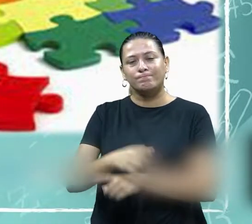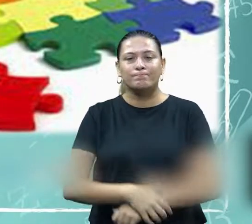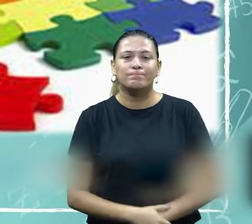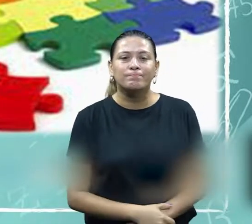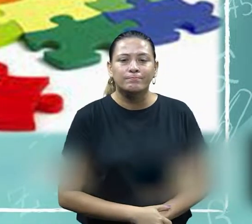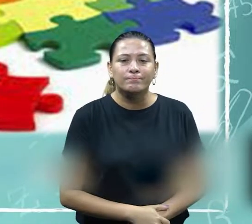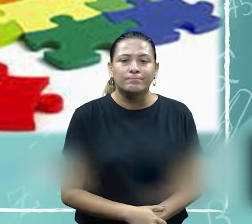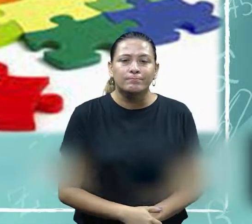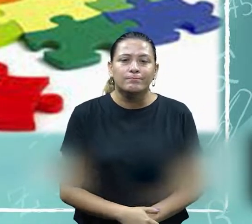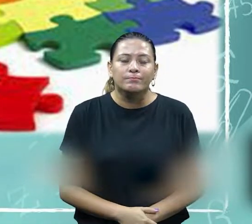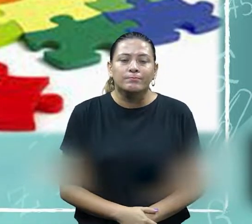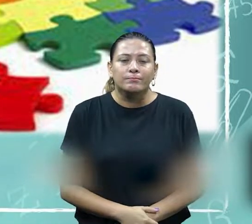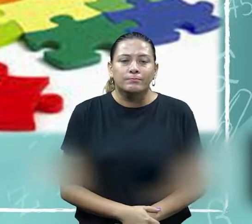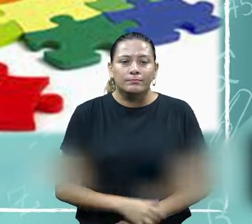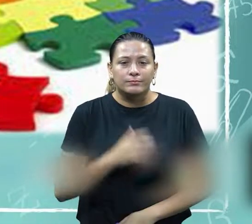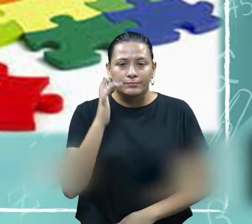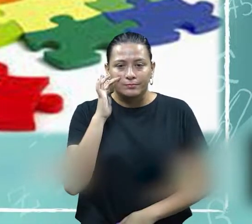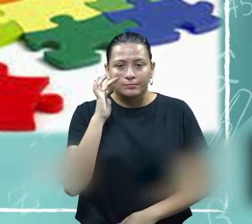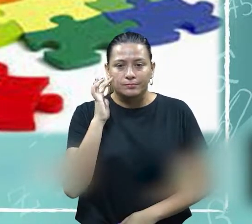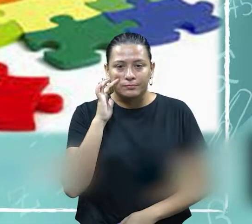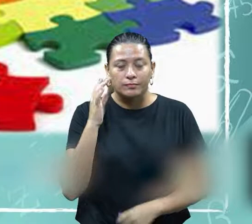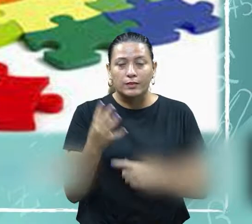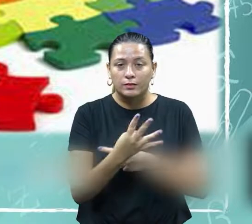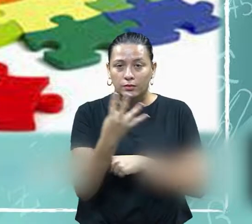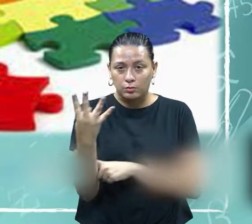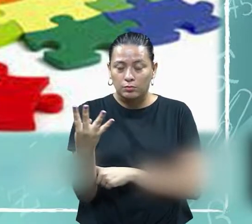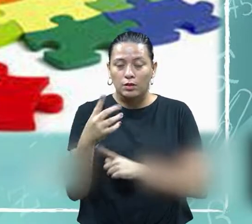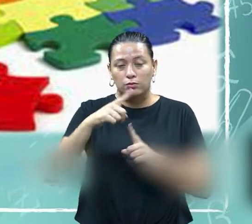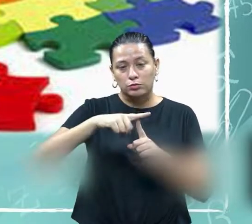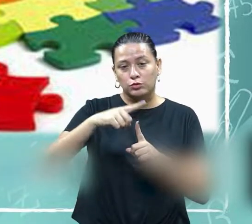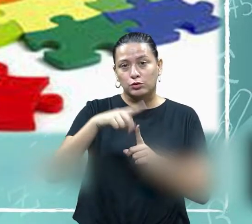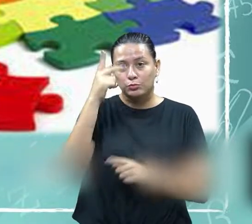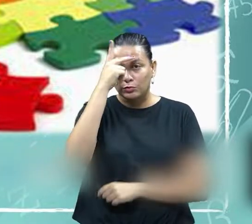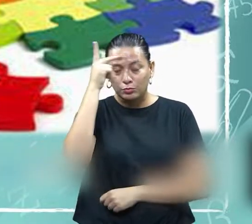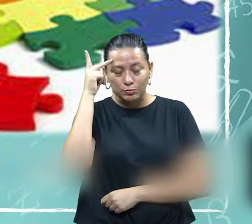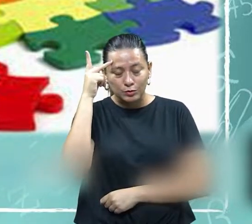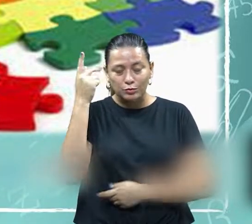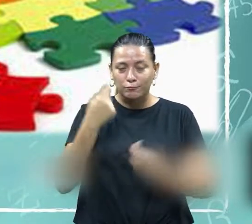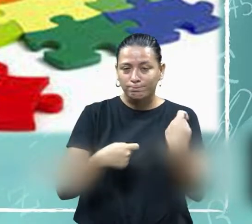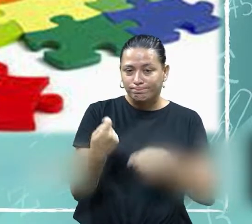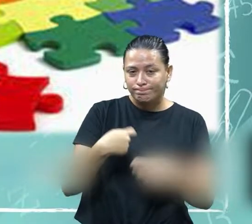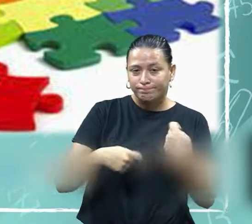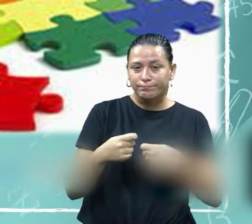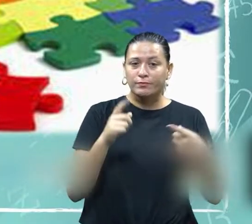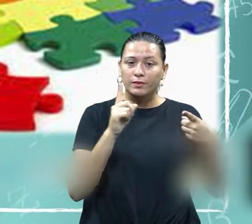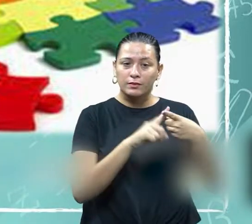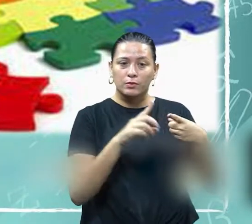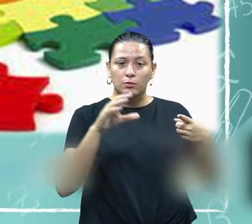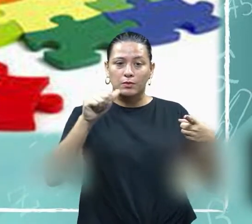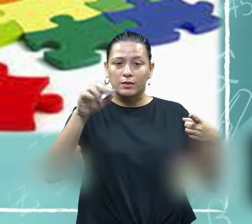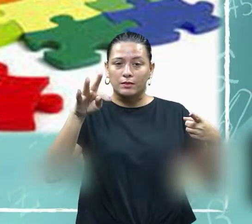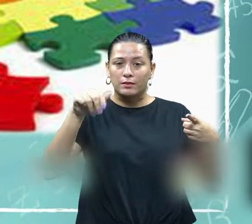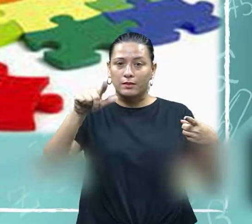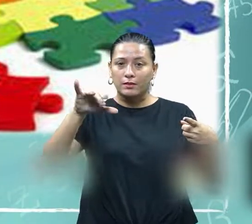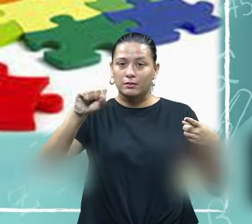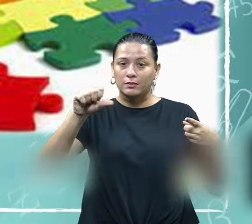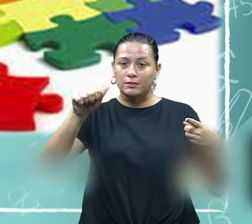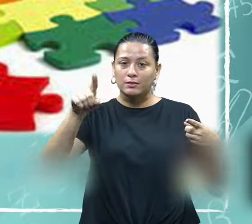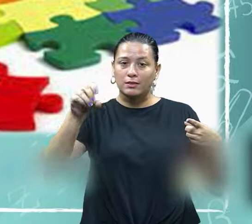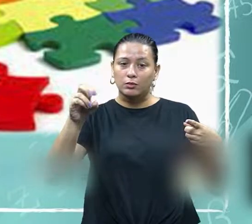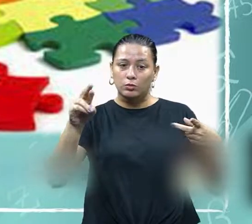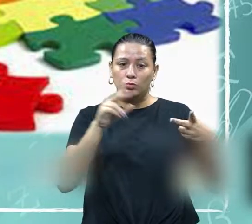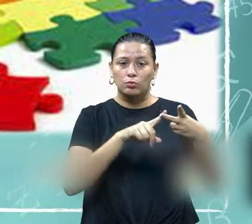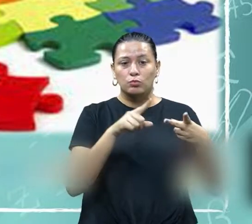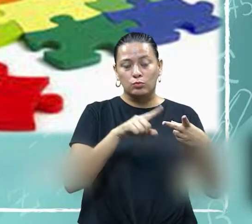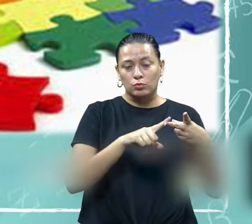Então, aqui nós temos quatro estilos de negociadores. Então, aqui nós temos o catalisador, o apoiador,